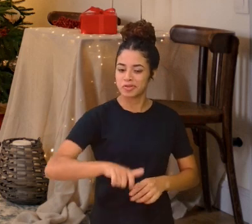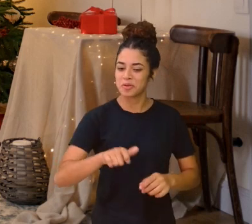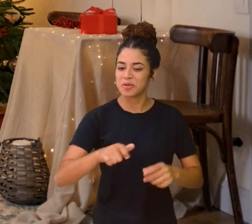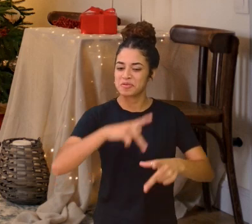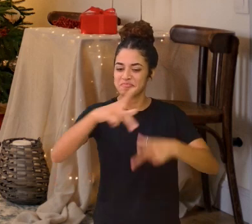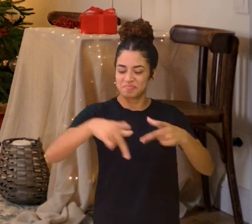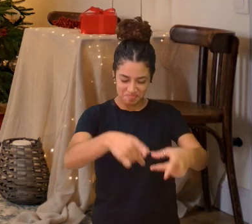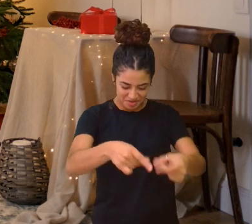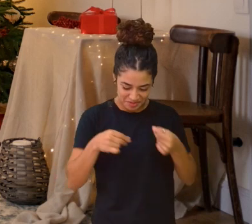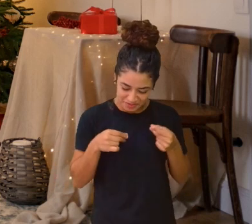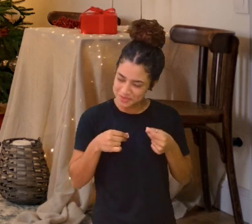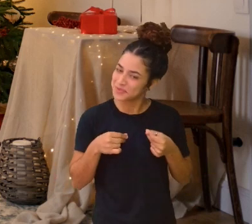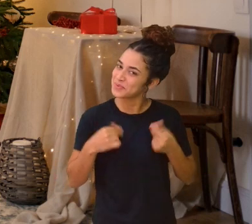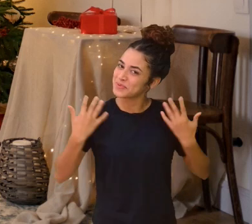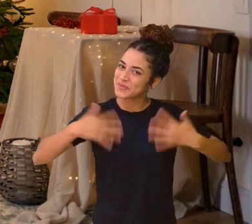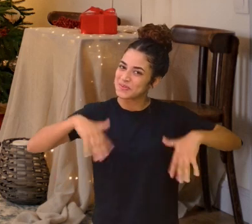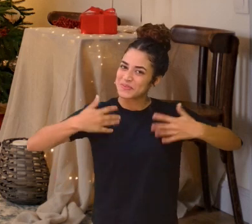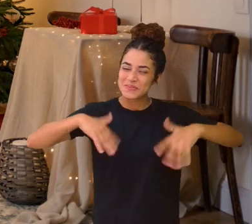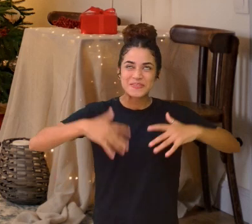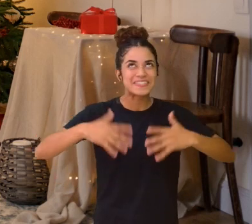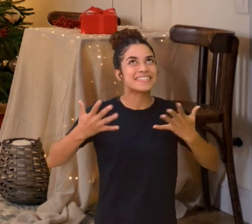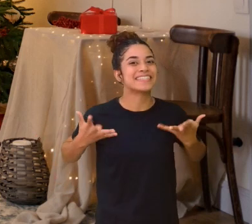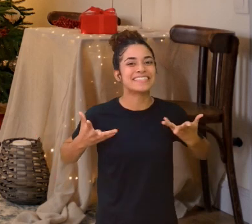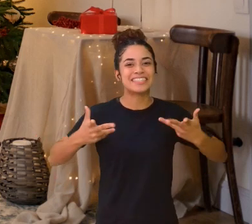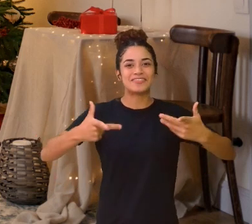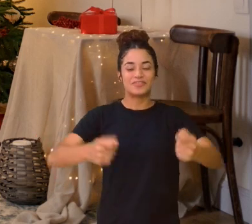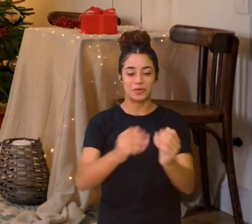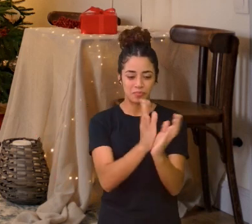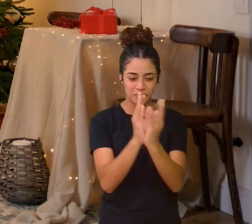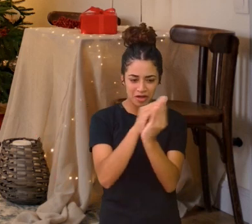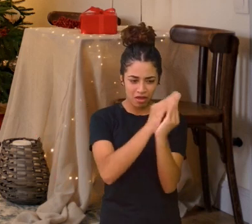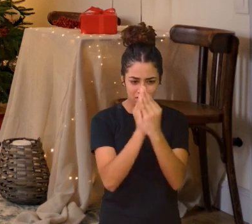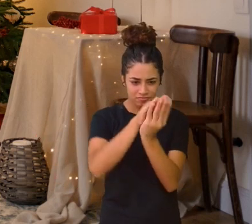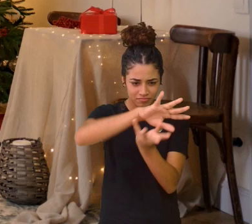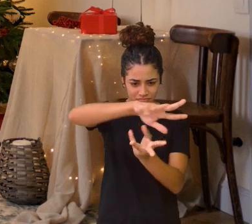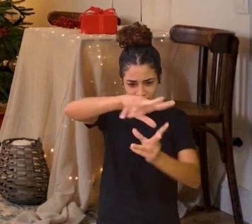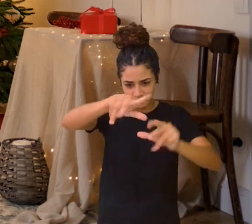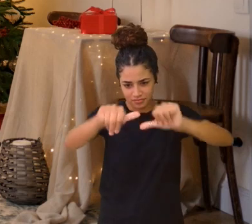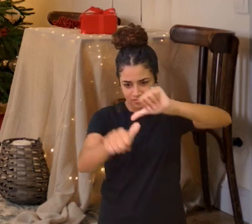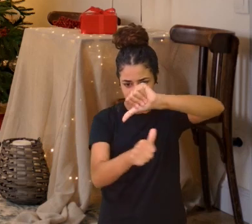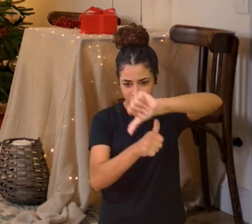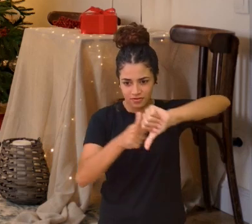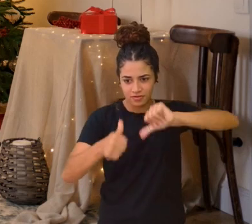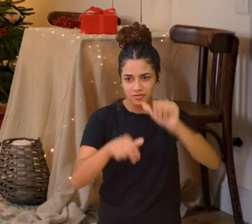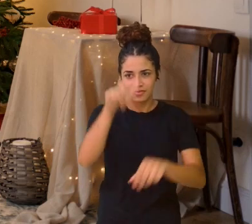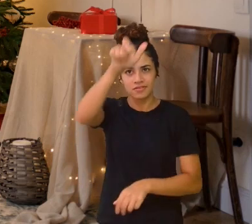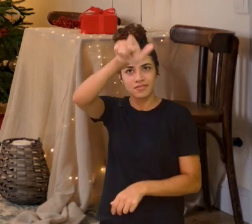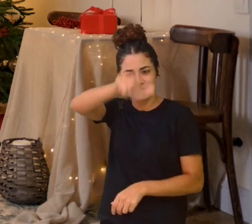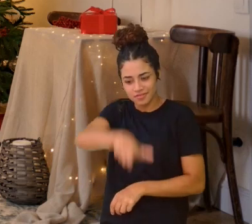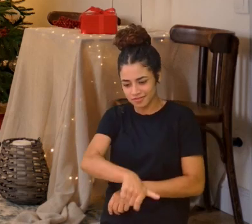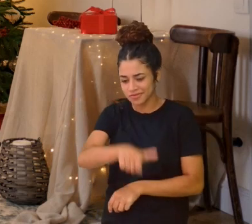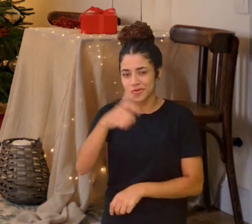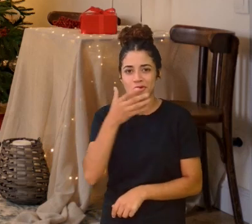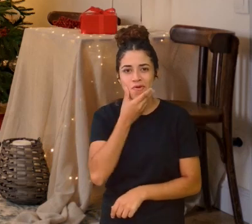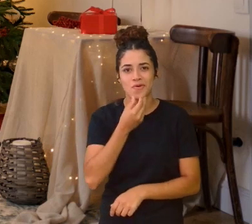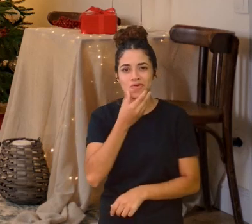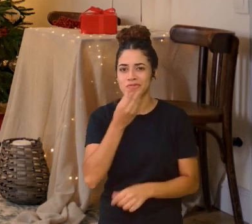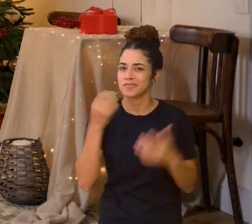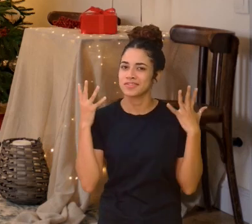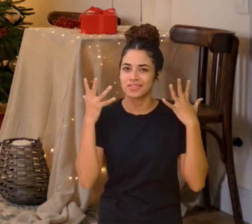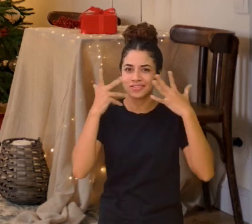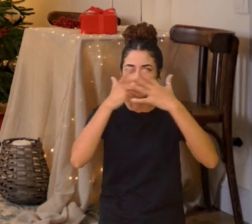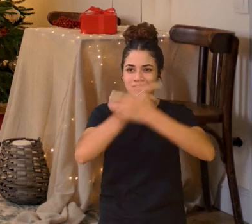O boneco transformado Parecia o rapazinho Que a